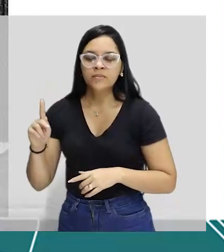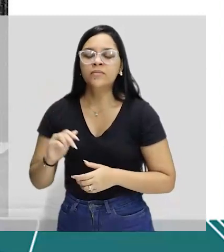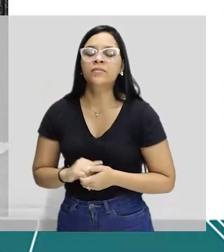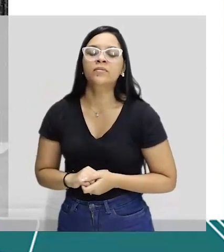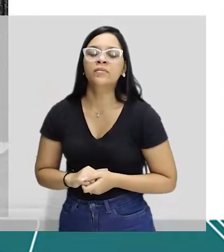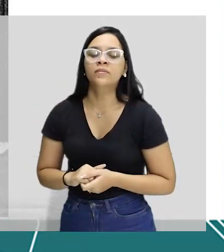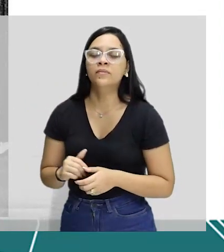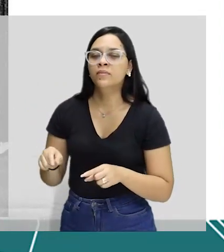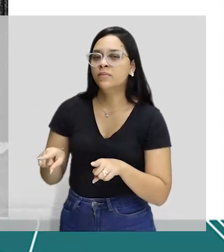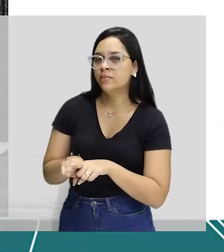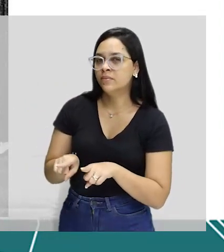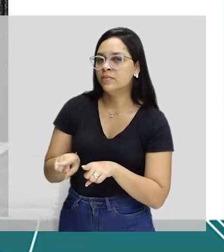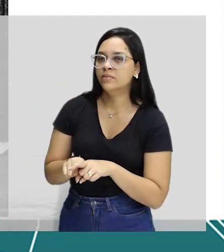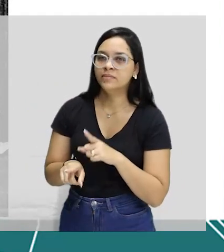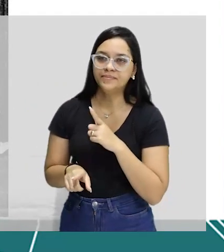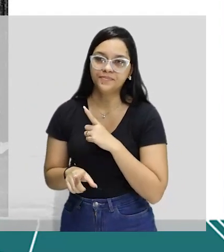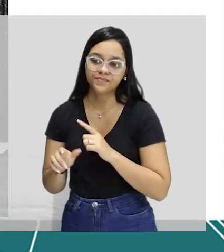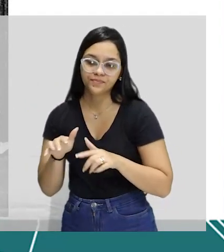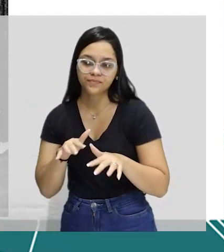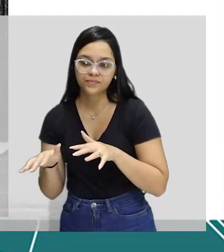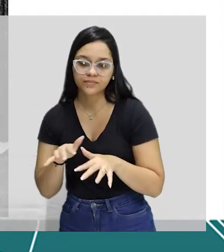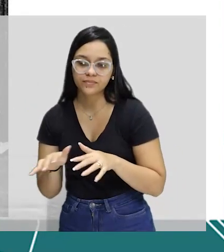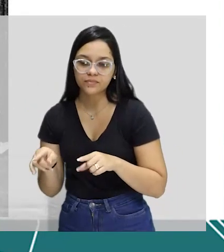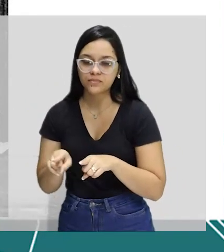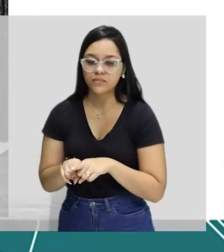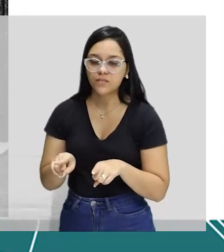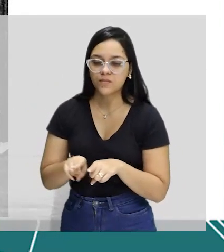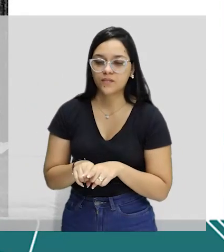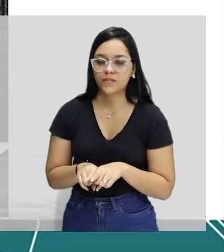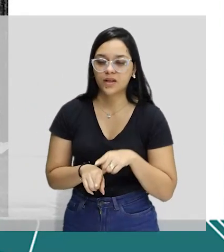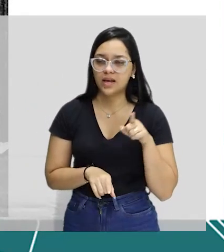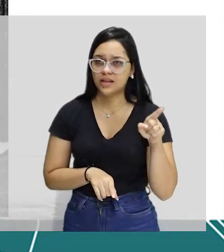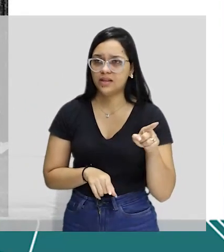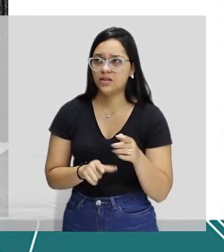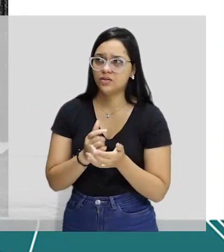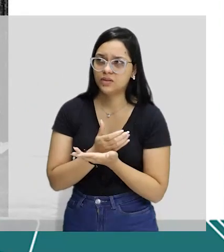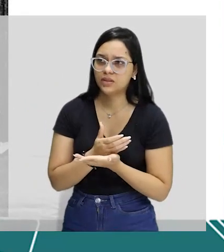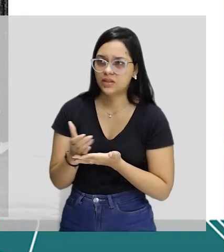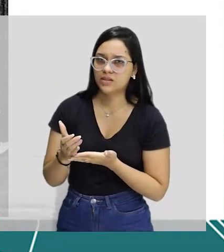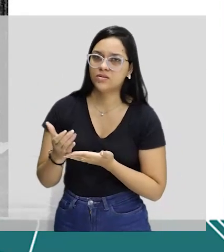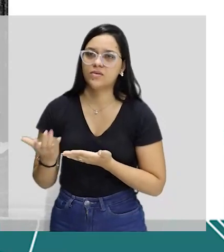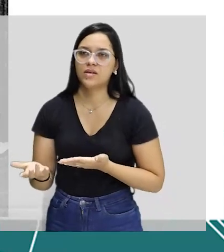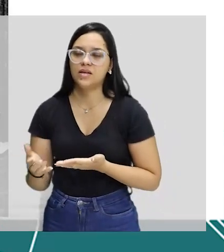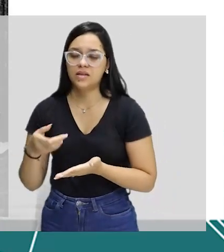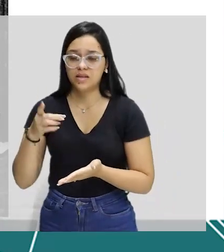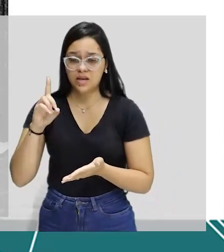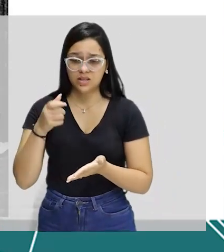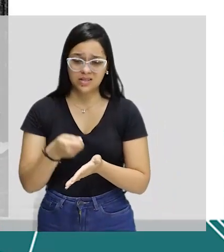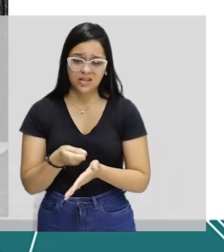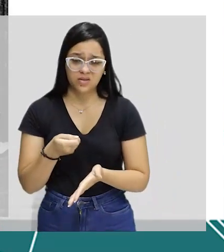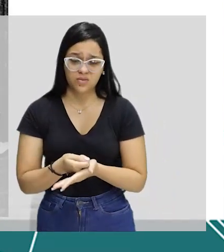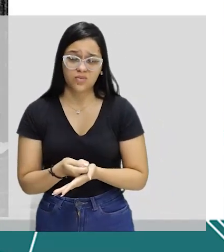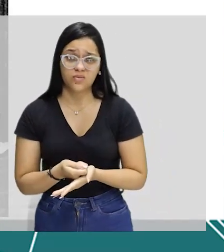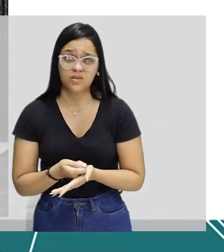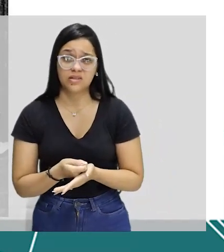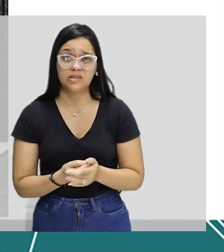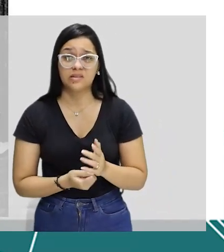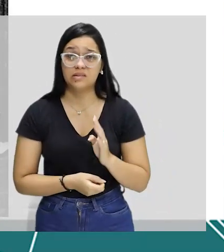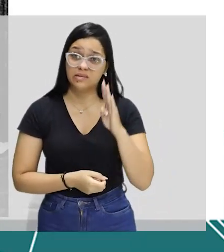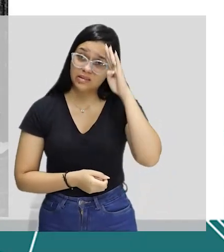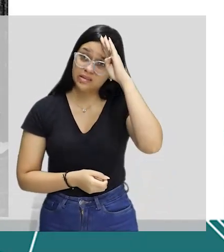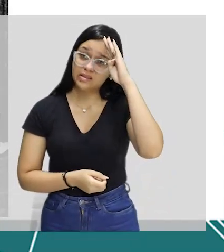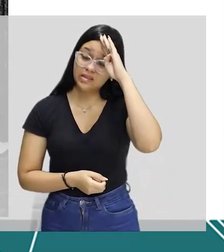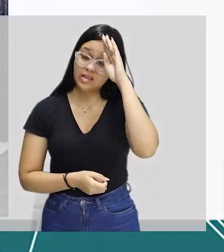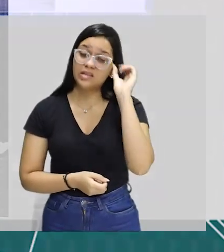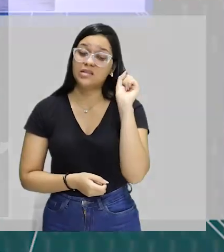E aí, com o movimento tropicalista, ali no início da ditadura militar, que muita gente acredita que não